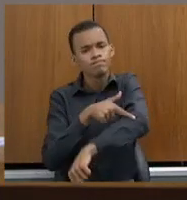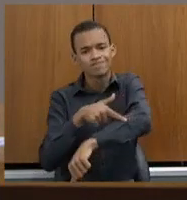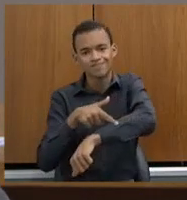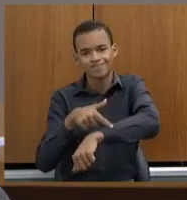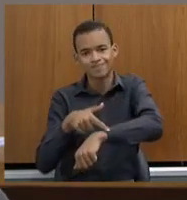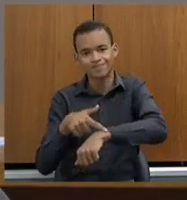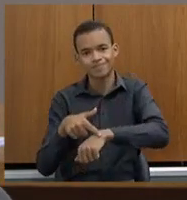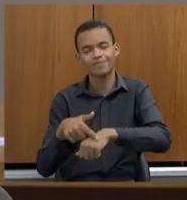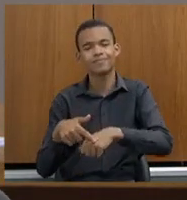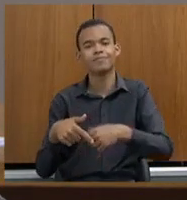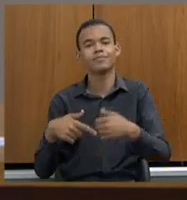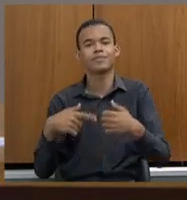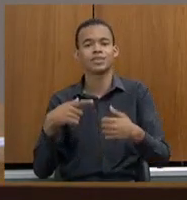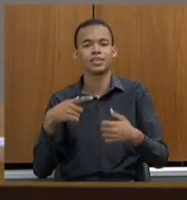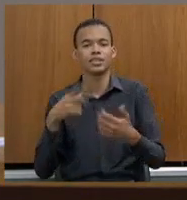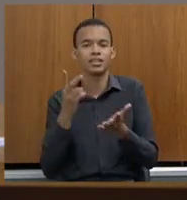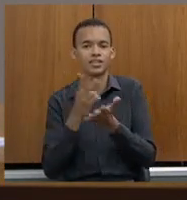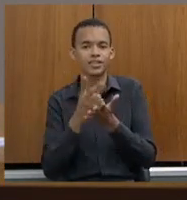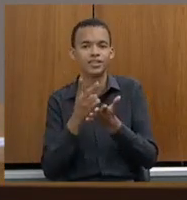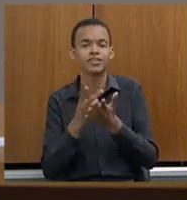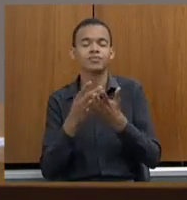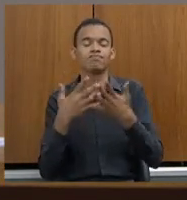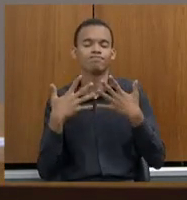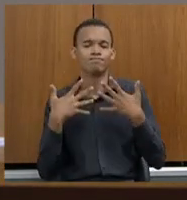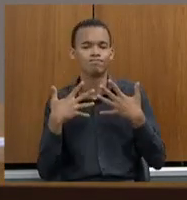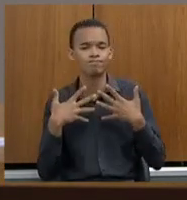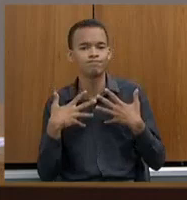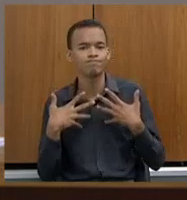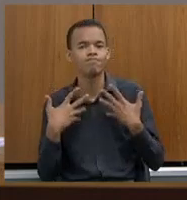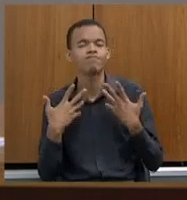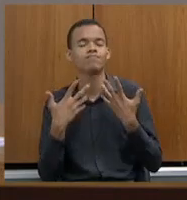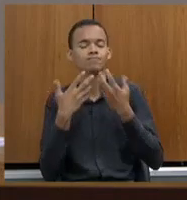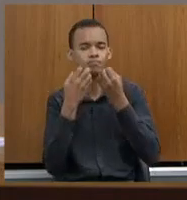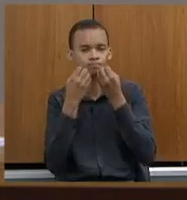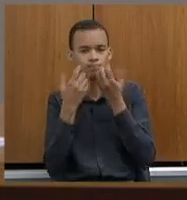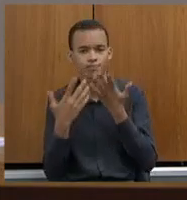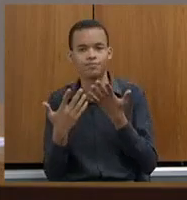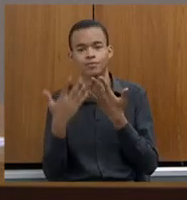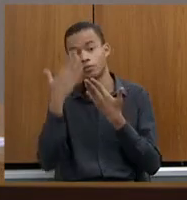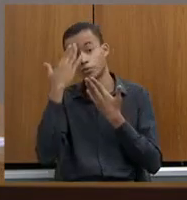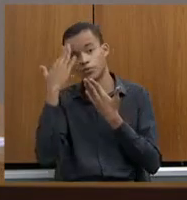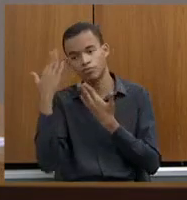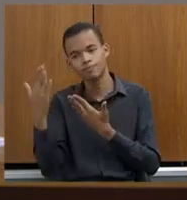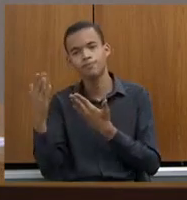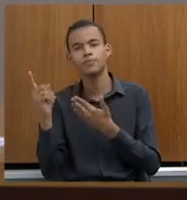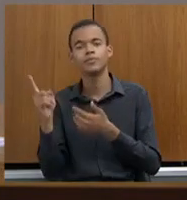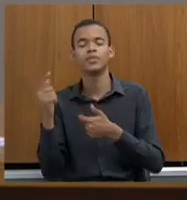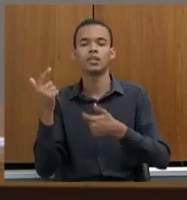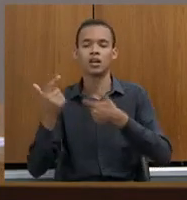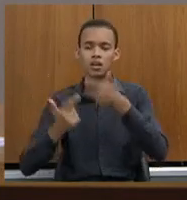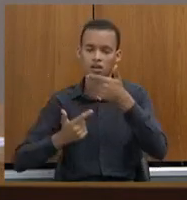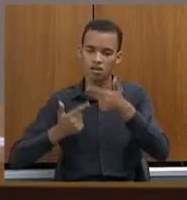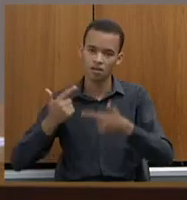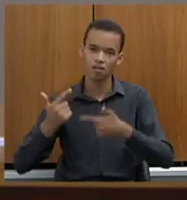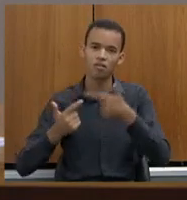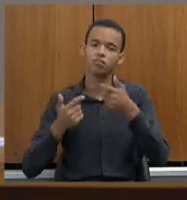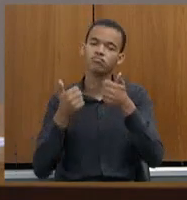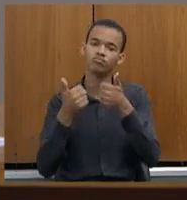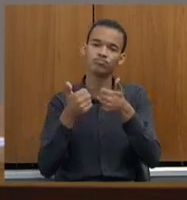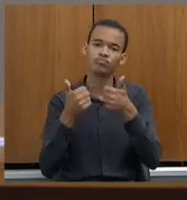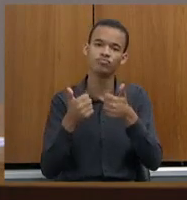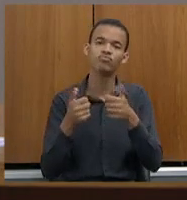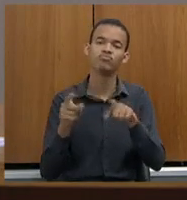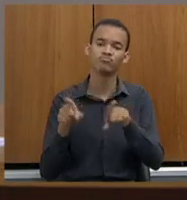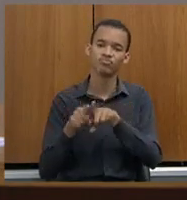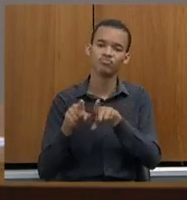você tão agradável nos seus pleitos, parabenizar pelo trabalho, pelo seu